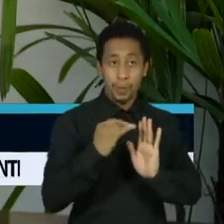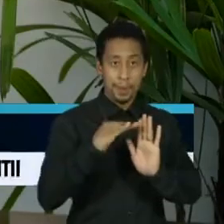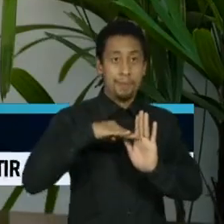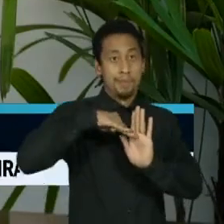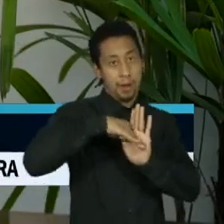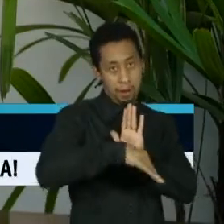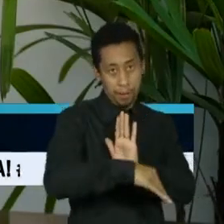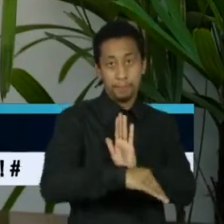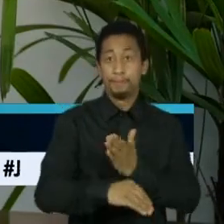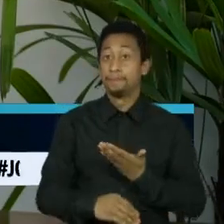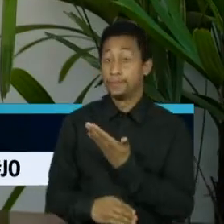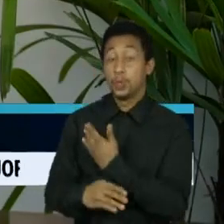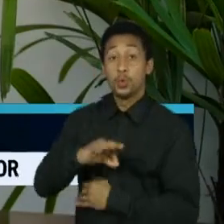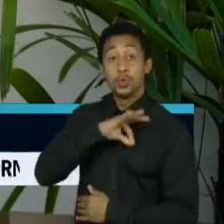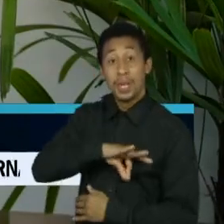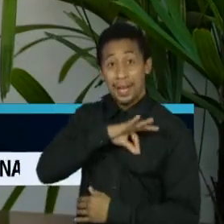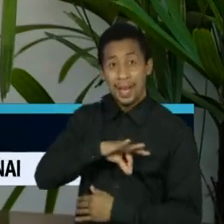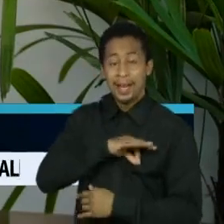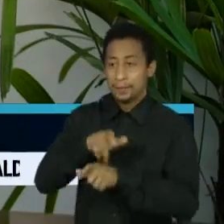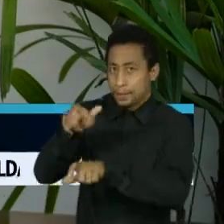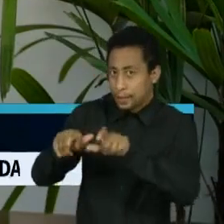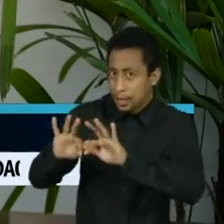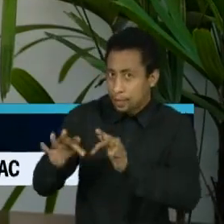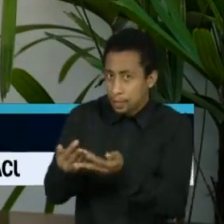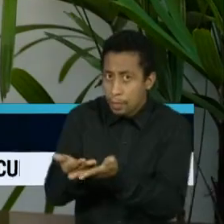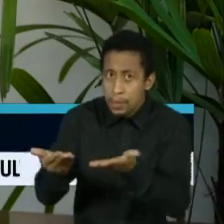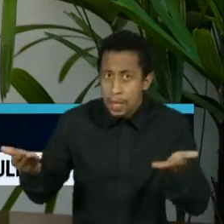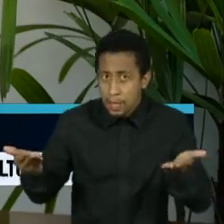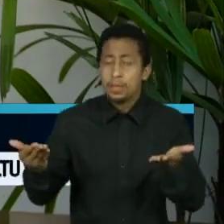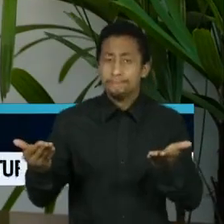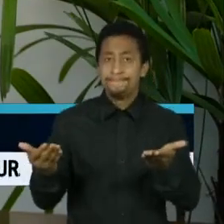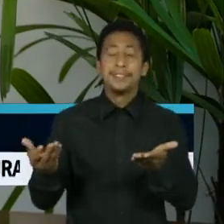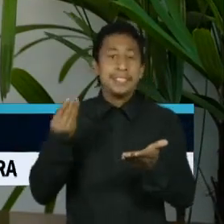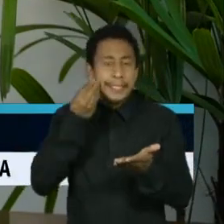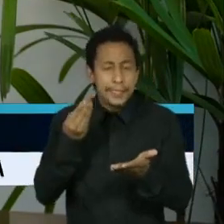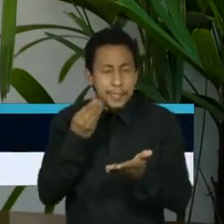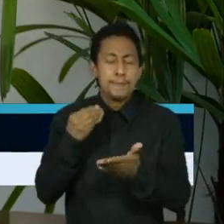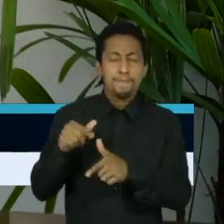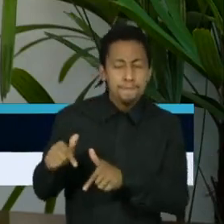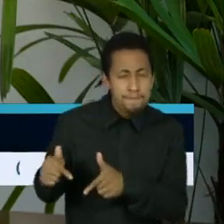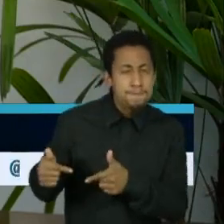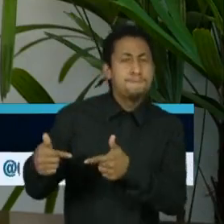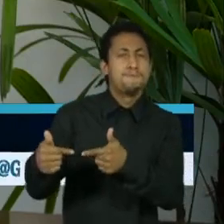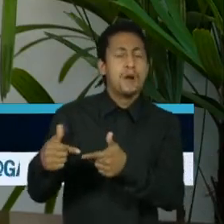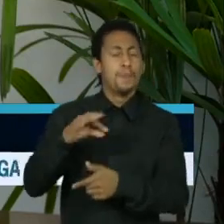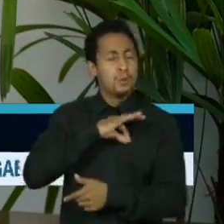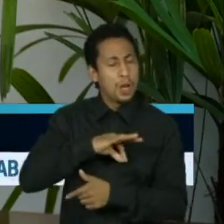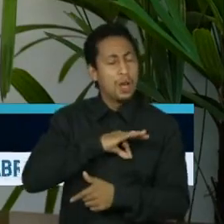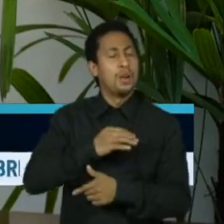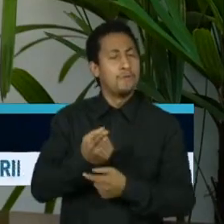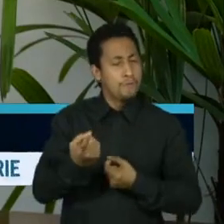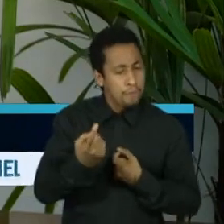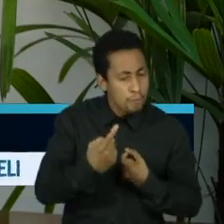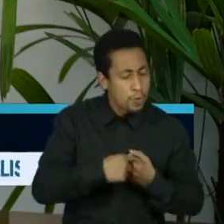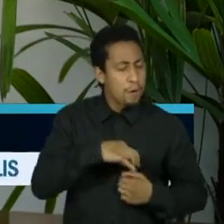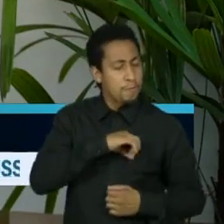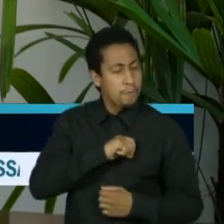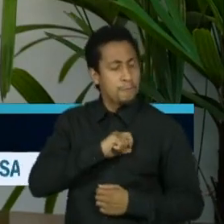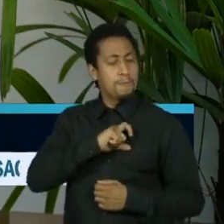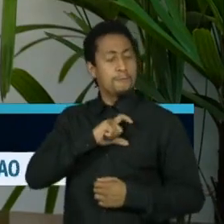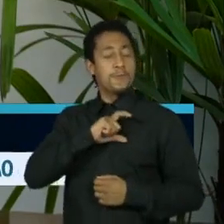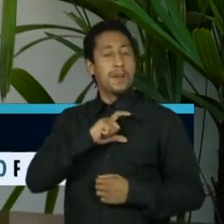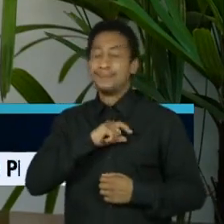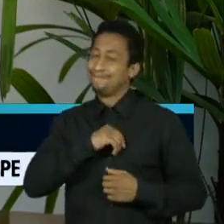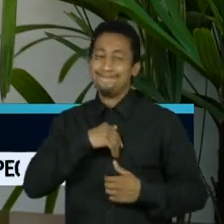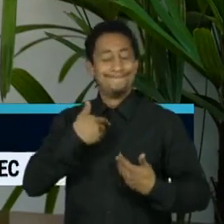A renda das famílias que vêm se recuperando da pandemia poderia estar se recuperando mais rápido, com mais empregos sendo